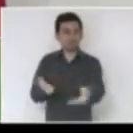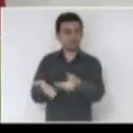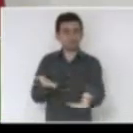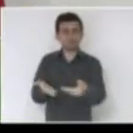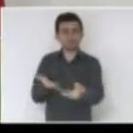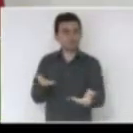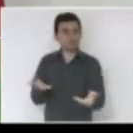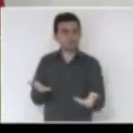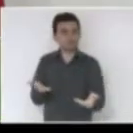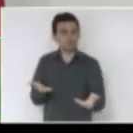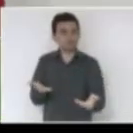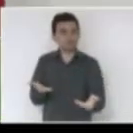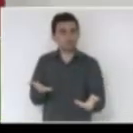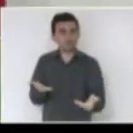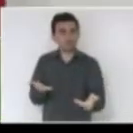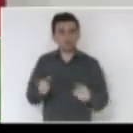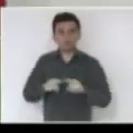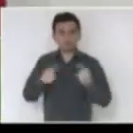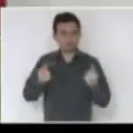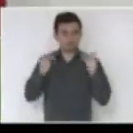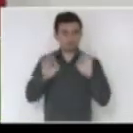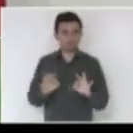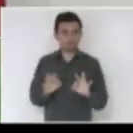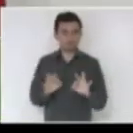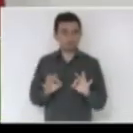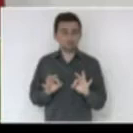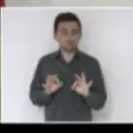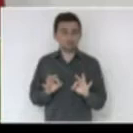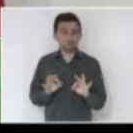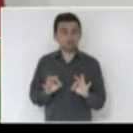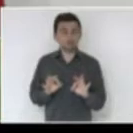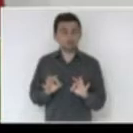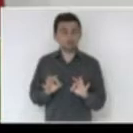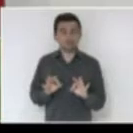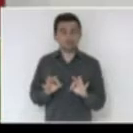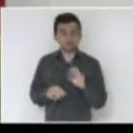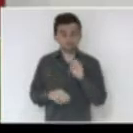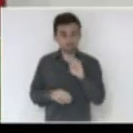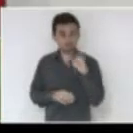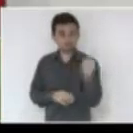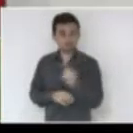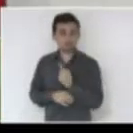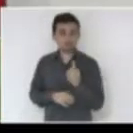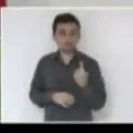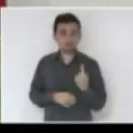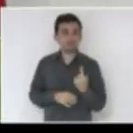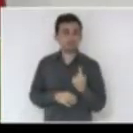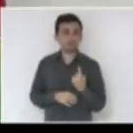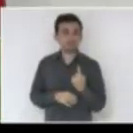trás. Então, evidentemente, que se nós aqui